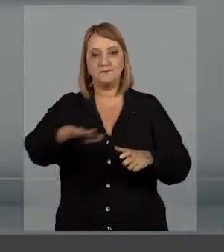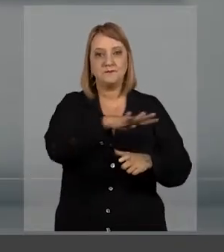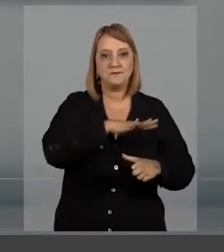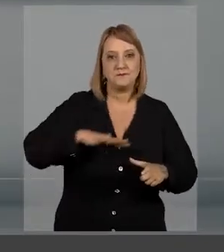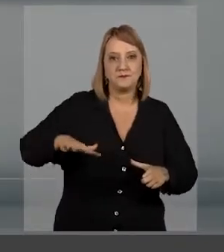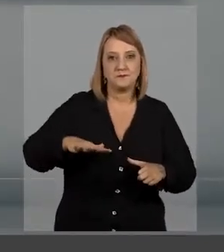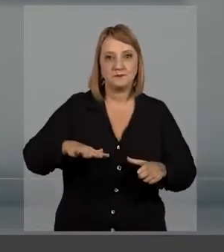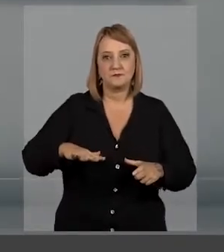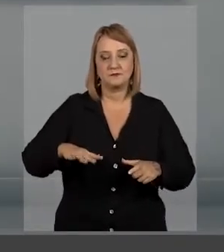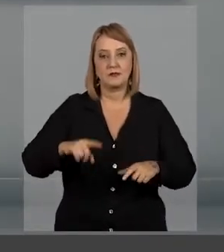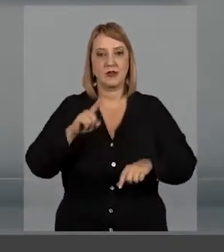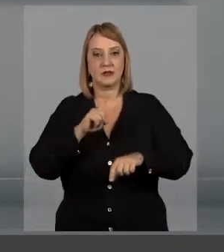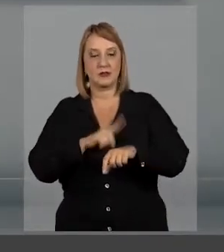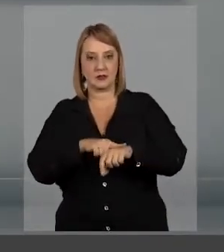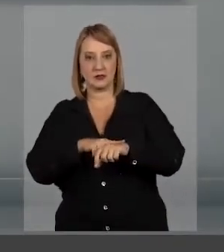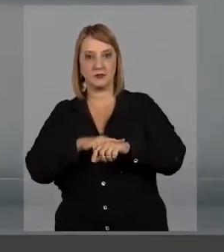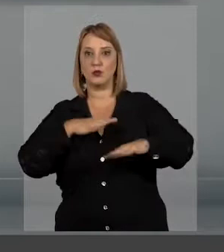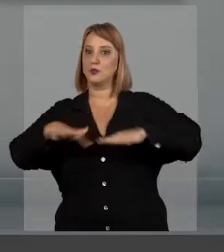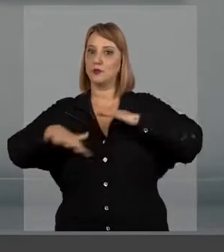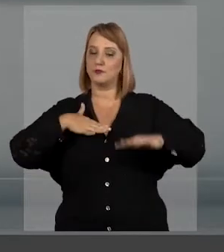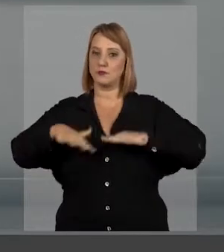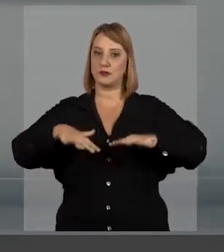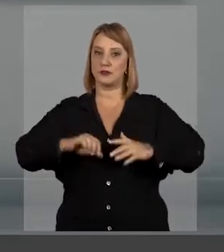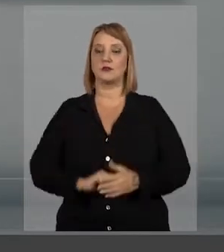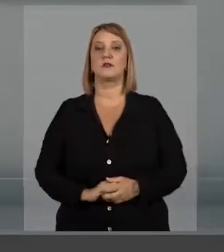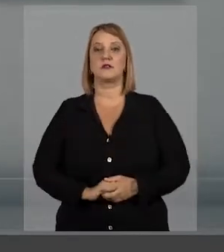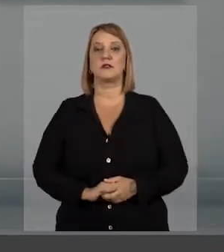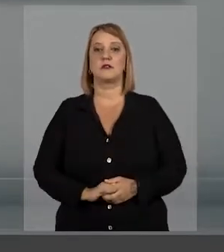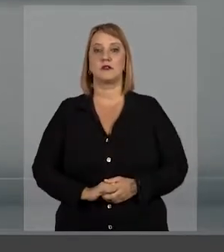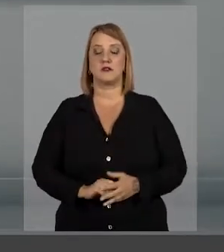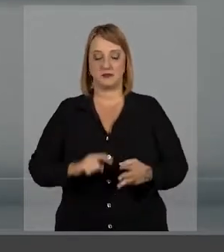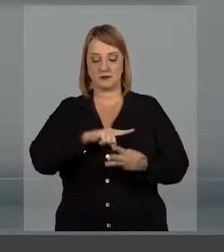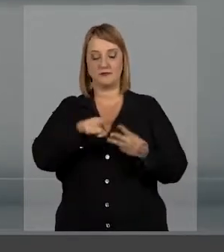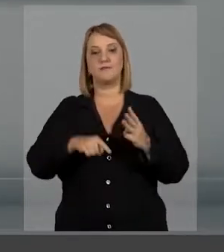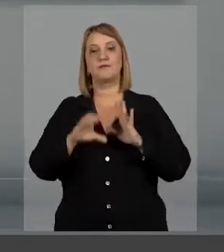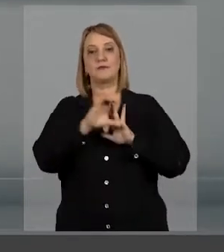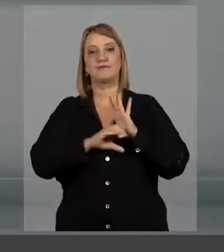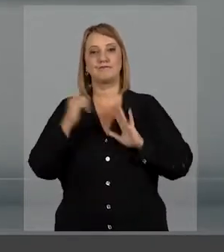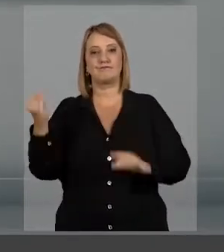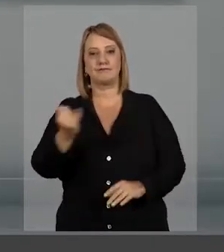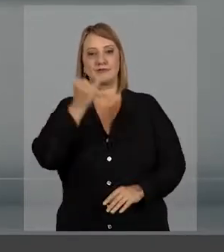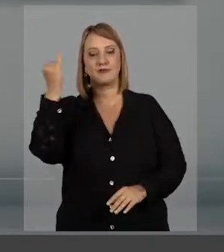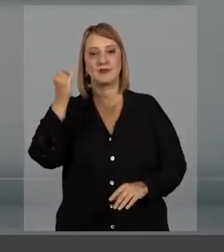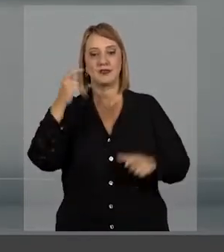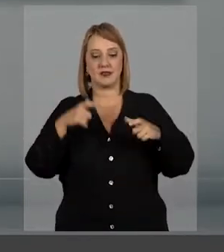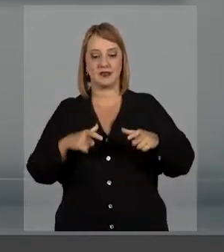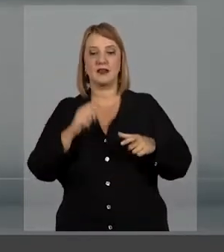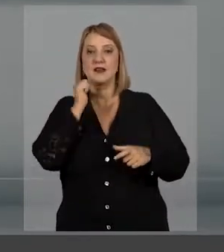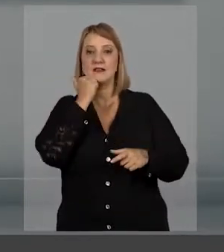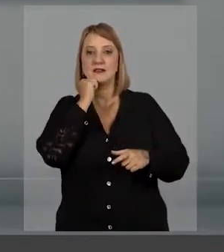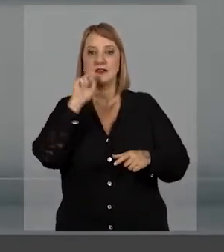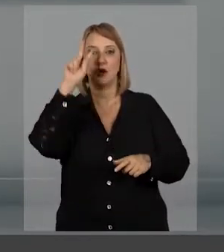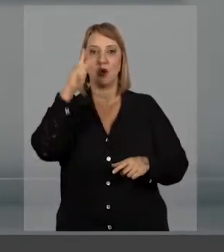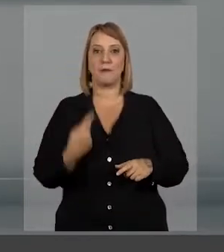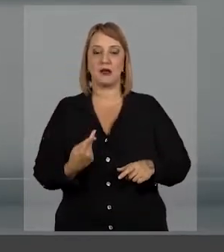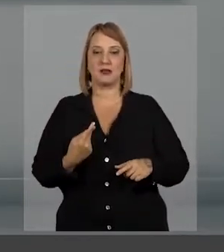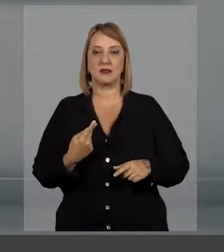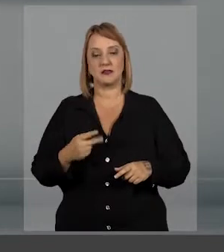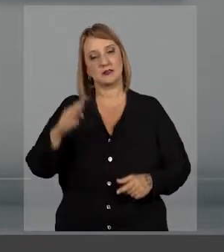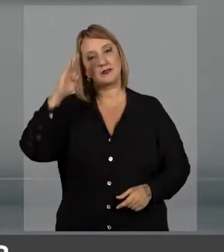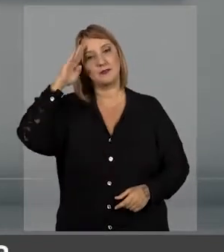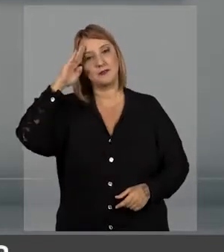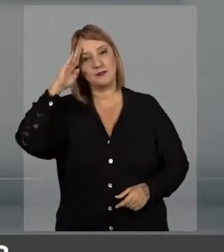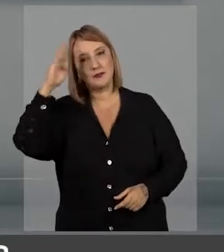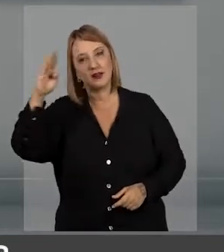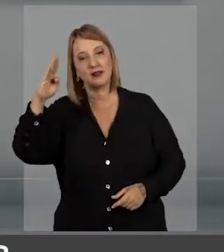Espaço, tempo, movimento. Esses são conceitos fundamentais para a área de ciências humanas,